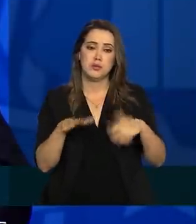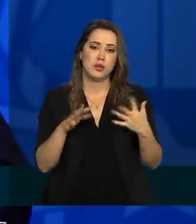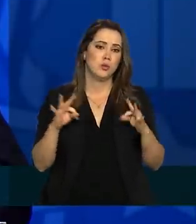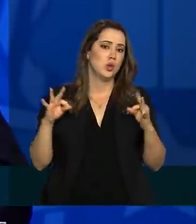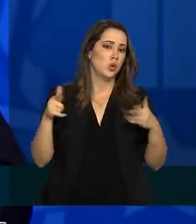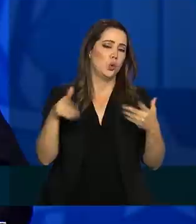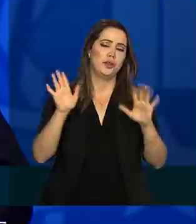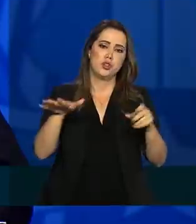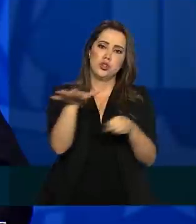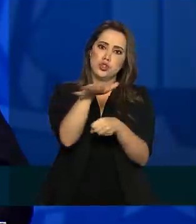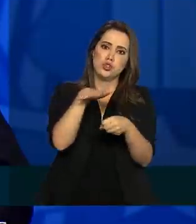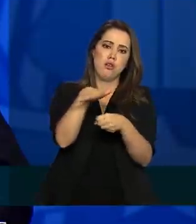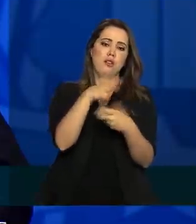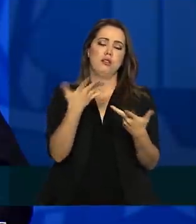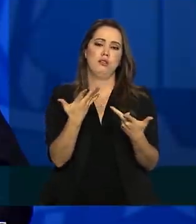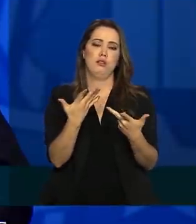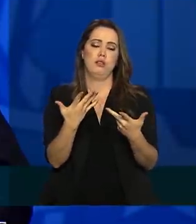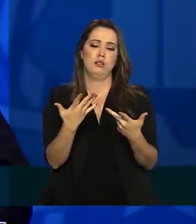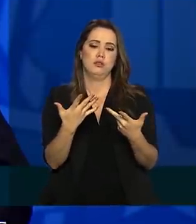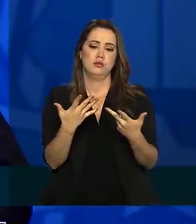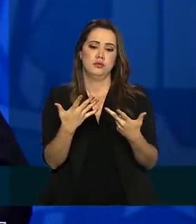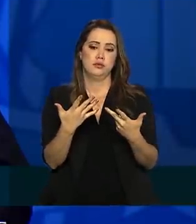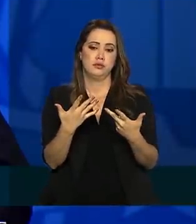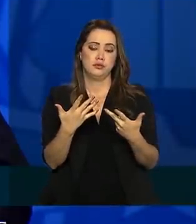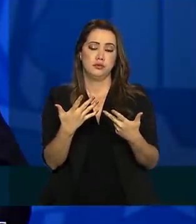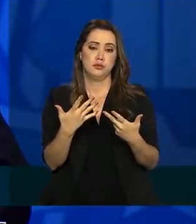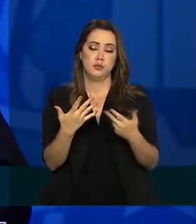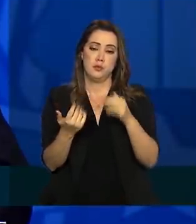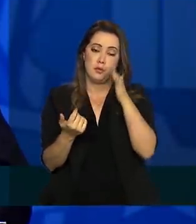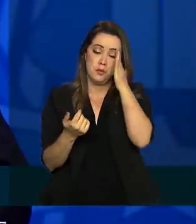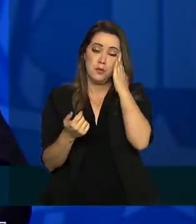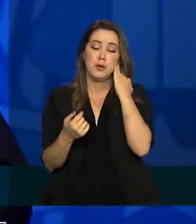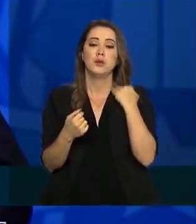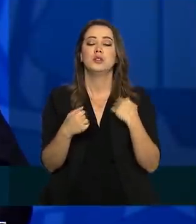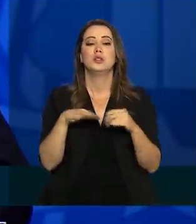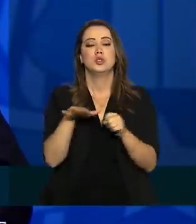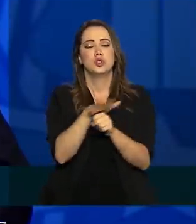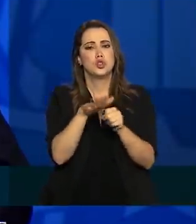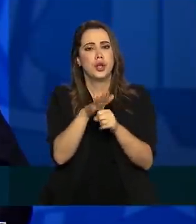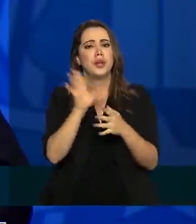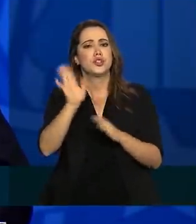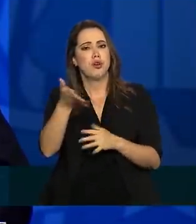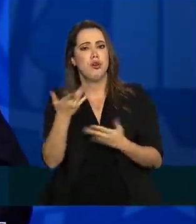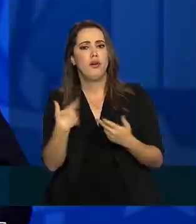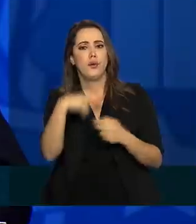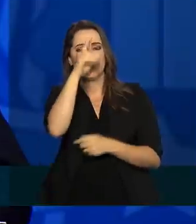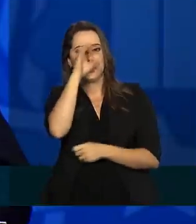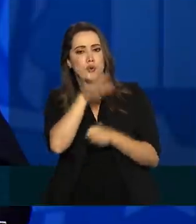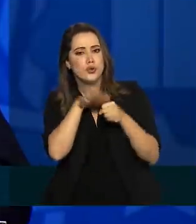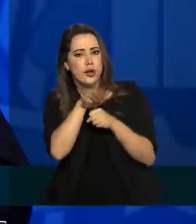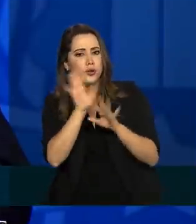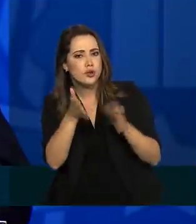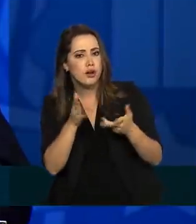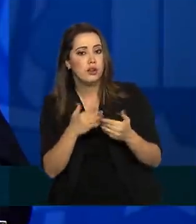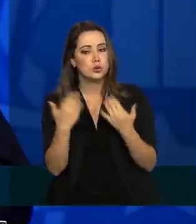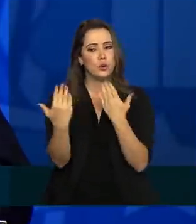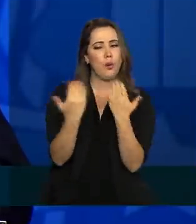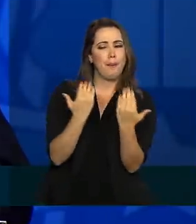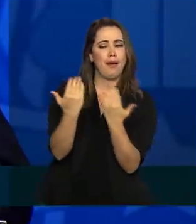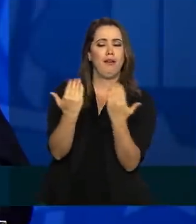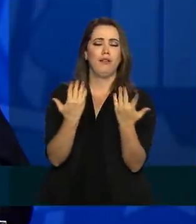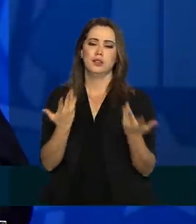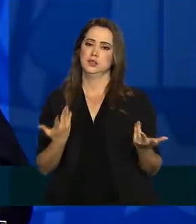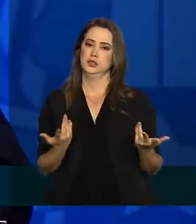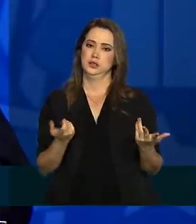totalmente comprometida, totalmente utilizada, 100% dos leitos